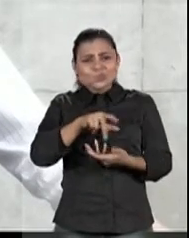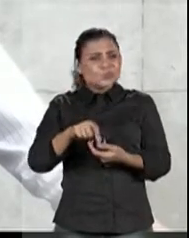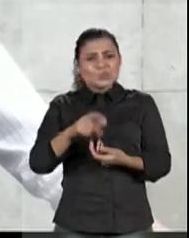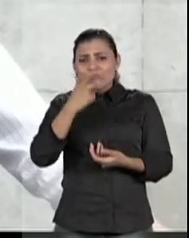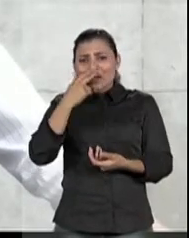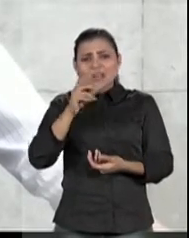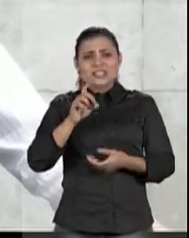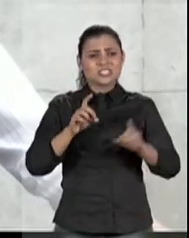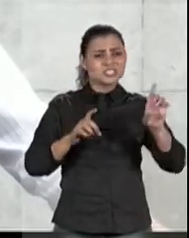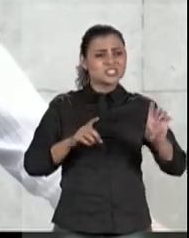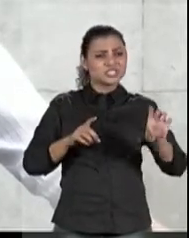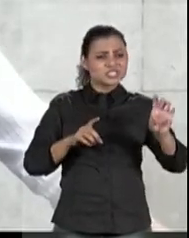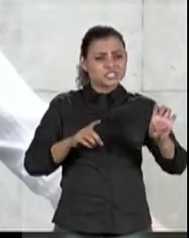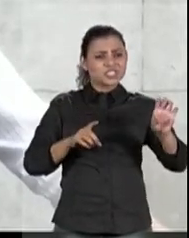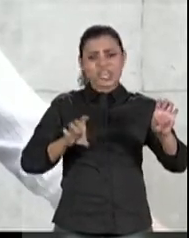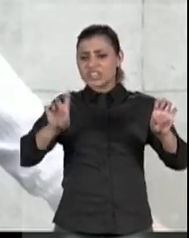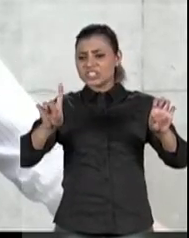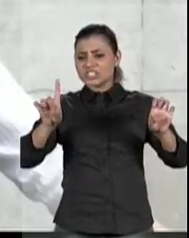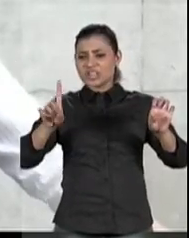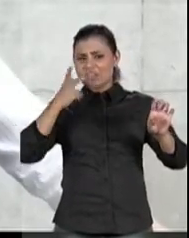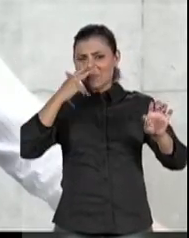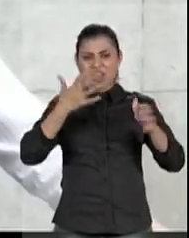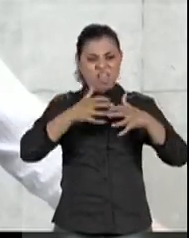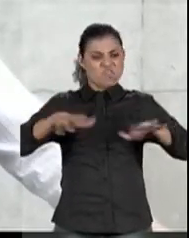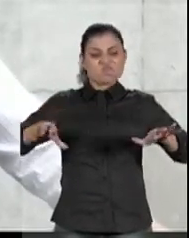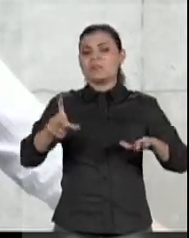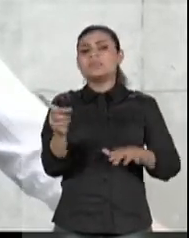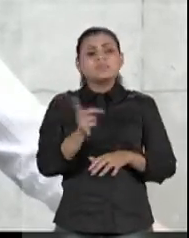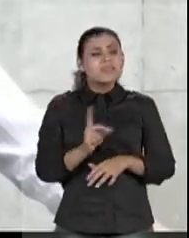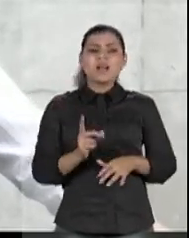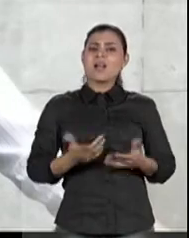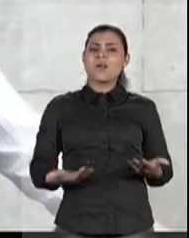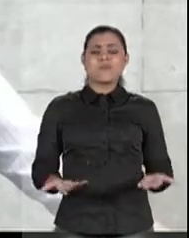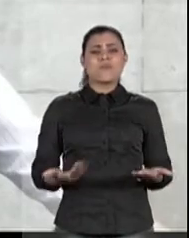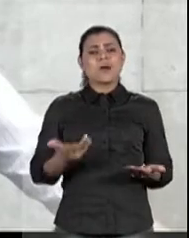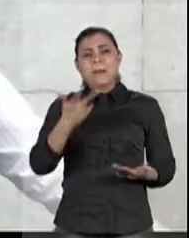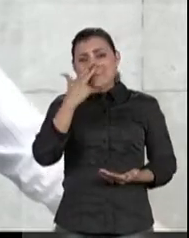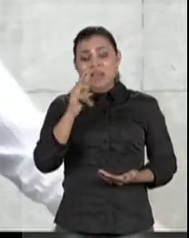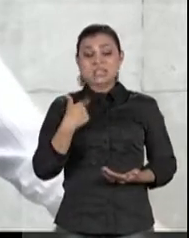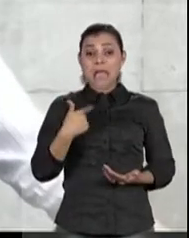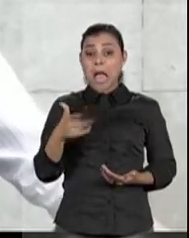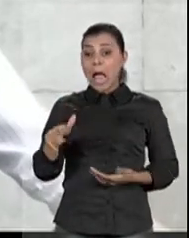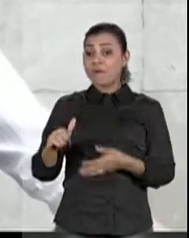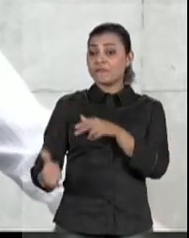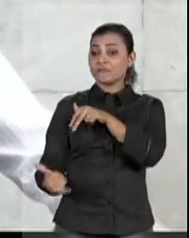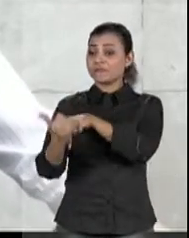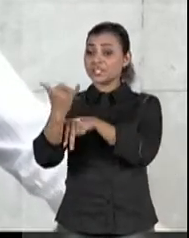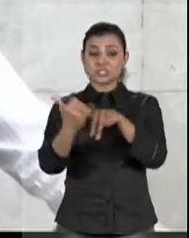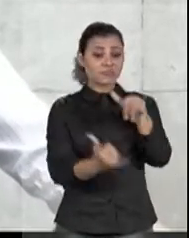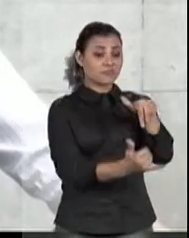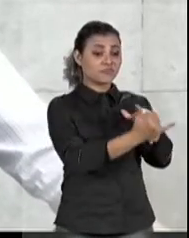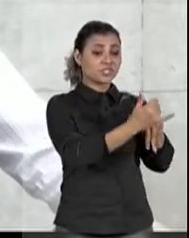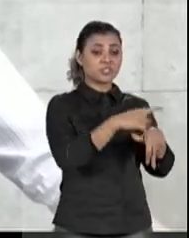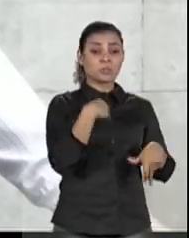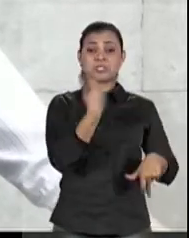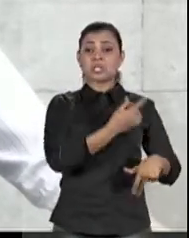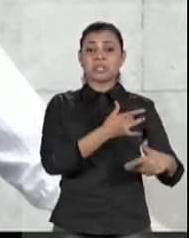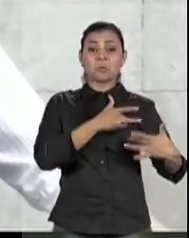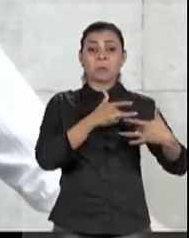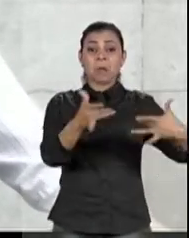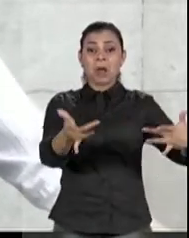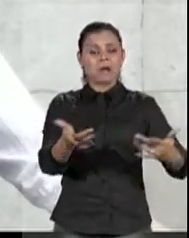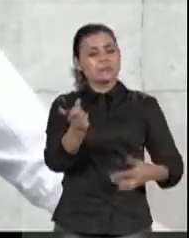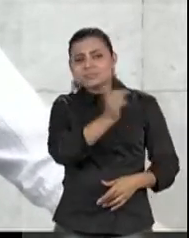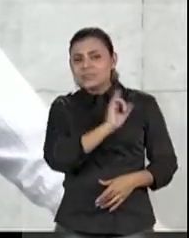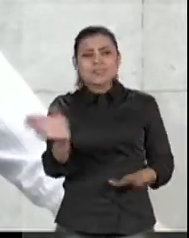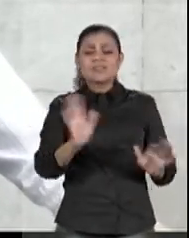de direita versus esquerda, embananando tudo, escolhendo por quais vítimas nós teremos compaixão, a violência